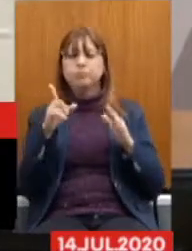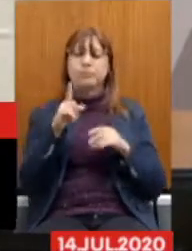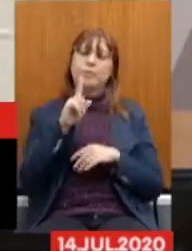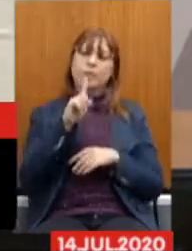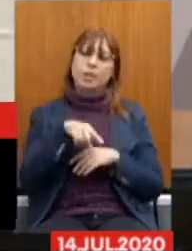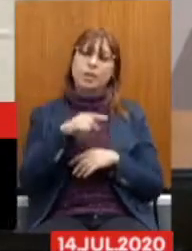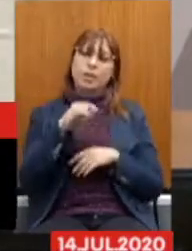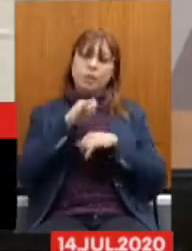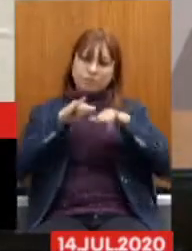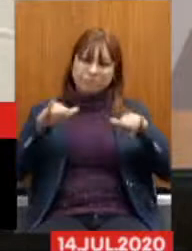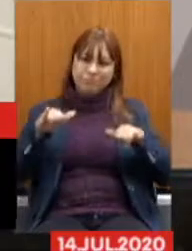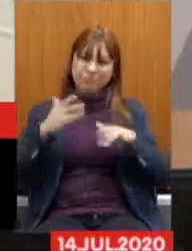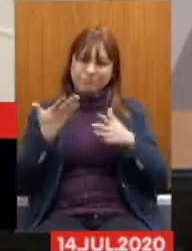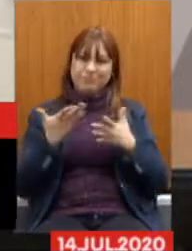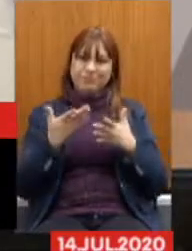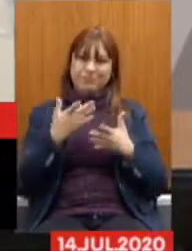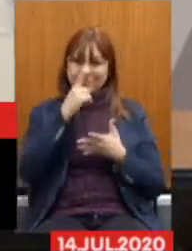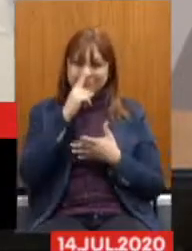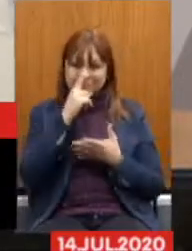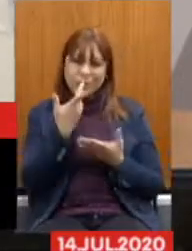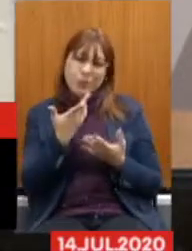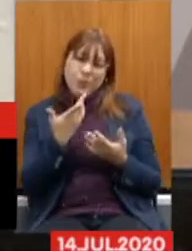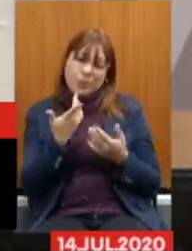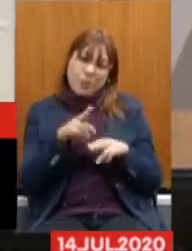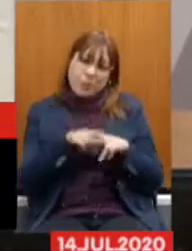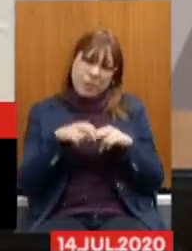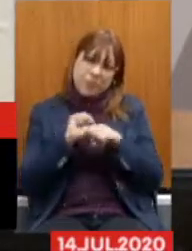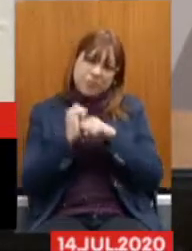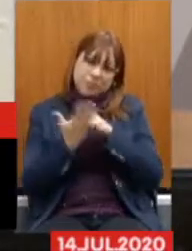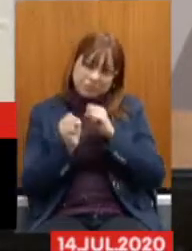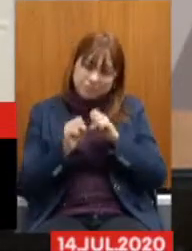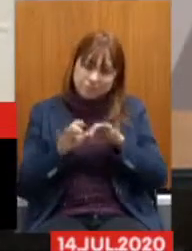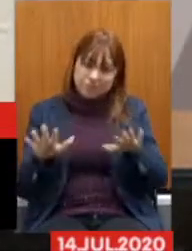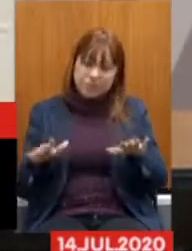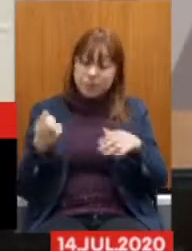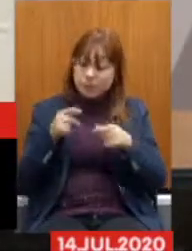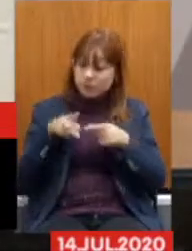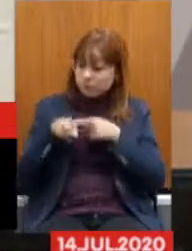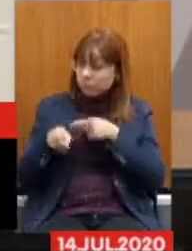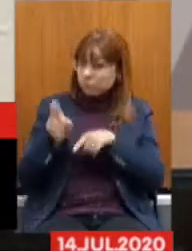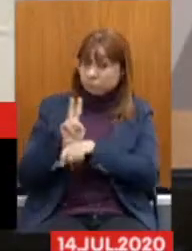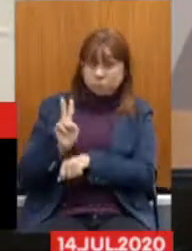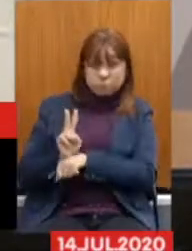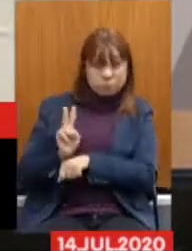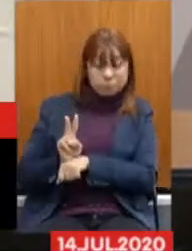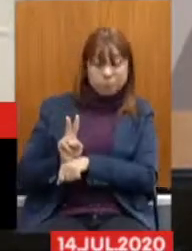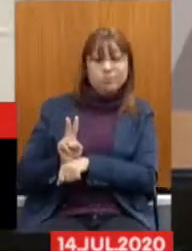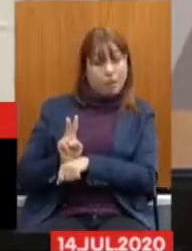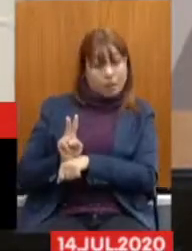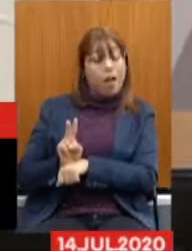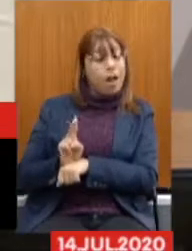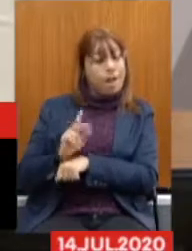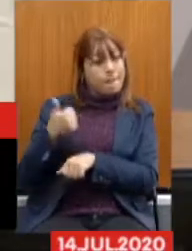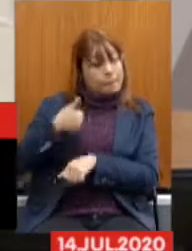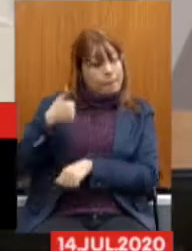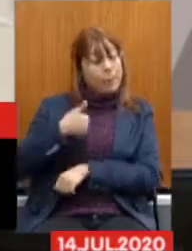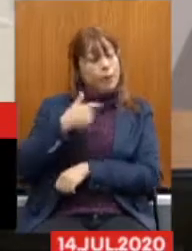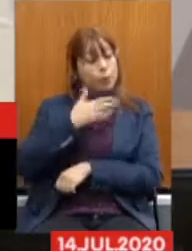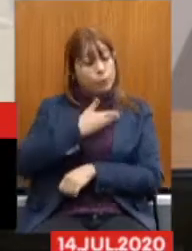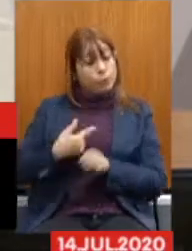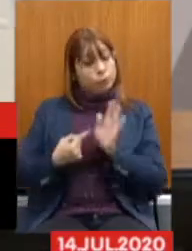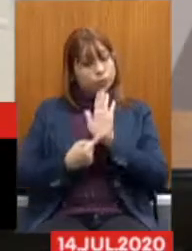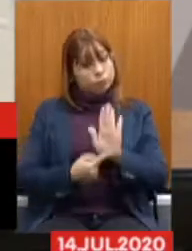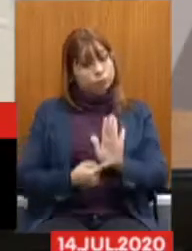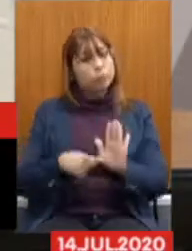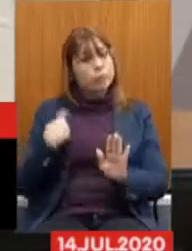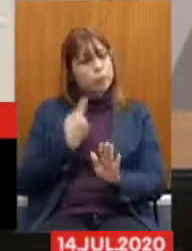Pública Essa tramitação Deveria estar Suspensa Para que o governo Apresentasse Os dados Para que a gente Fizesse